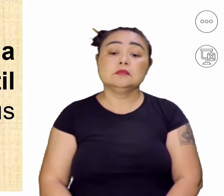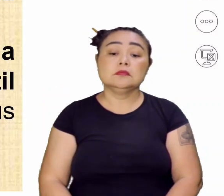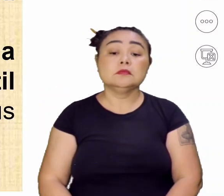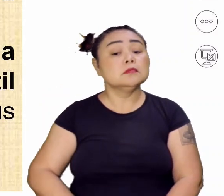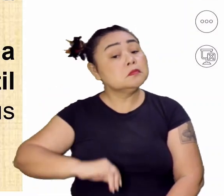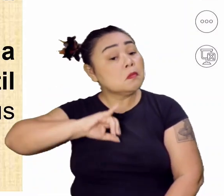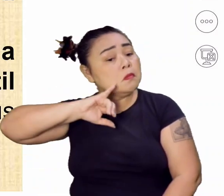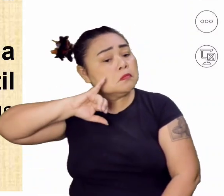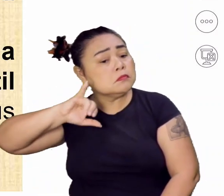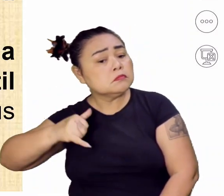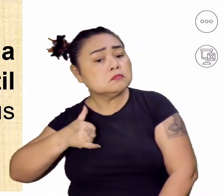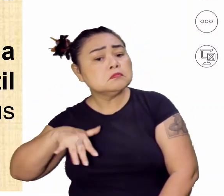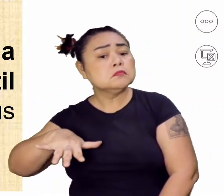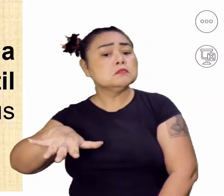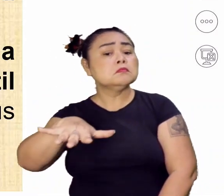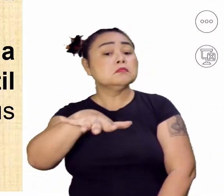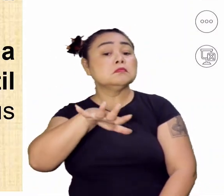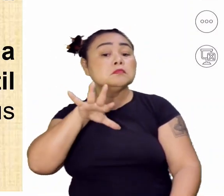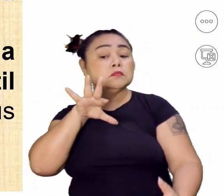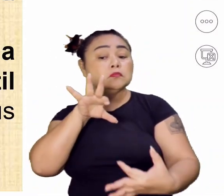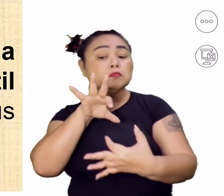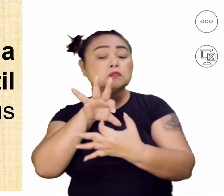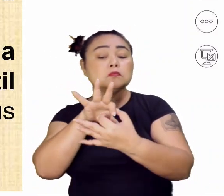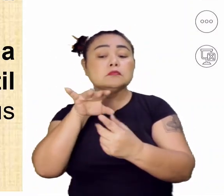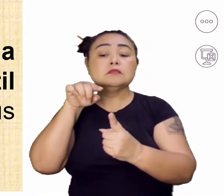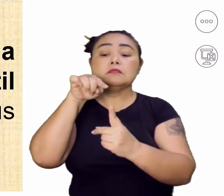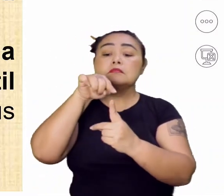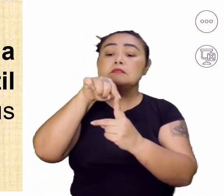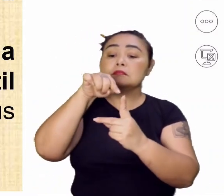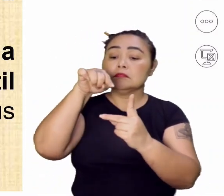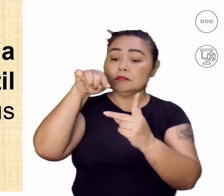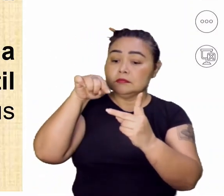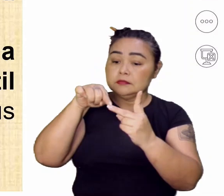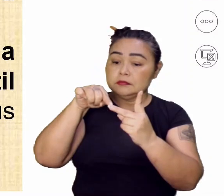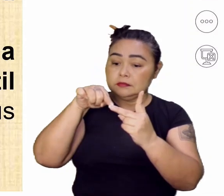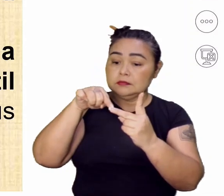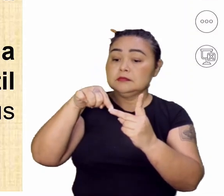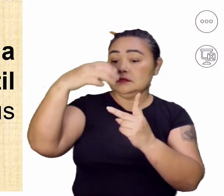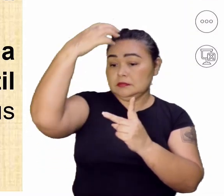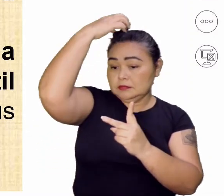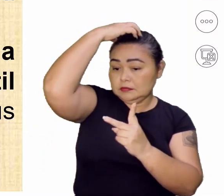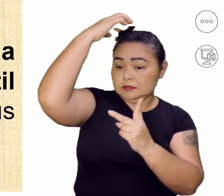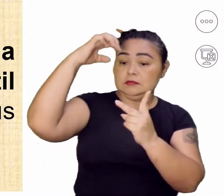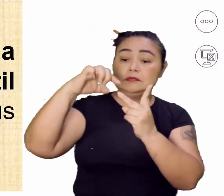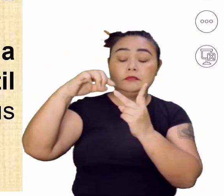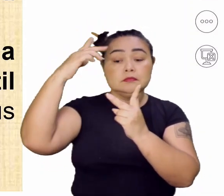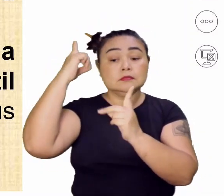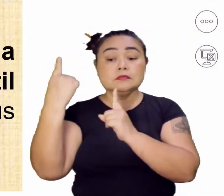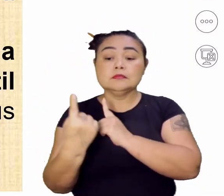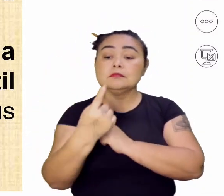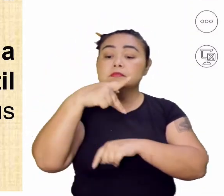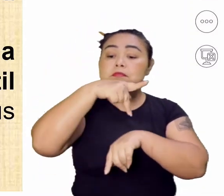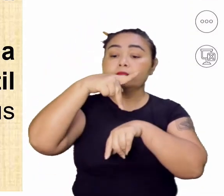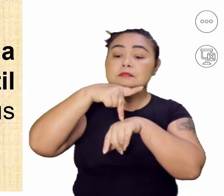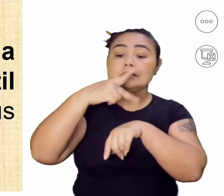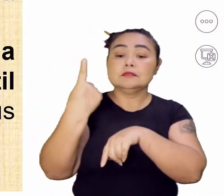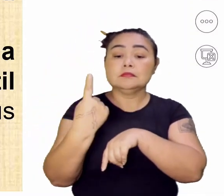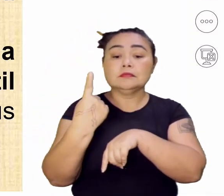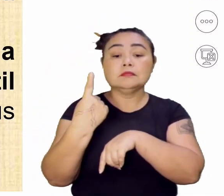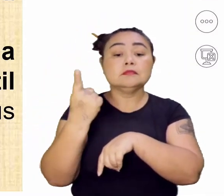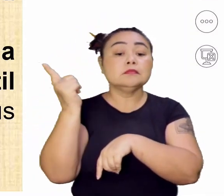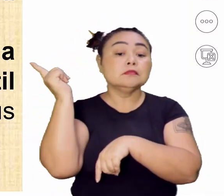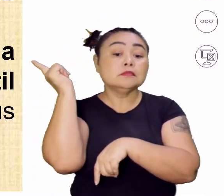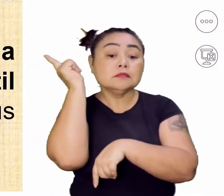Aproveitou da situação para unir as coroas dos dois países, buscando ampliar os ganhos das empresas coloniais